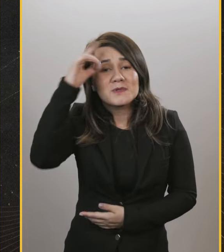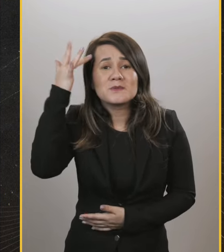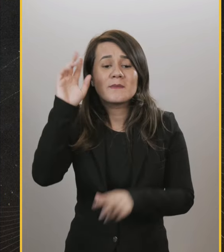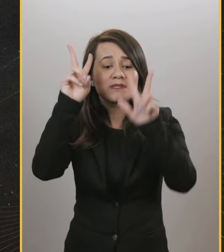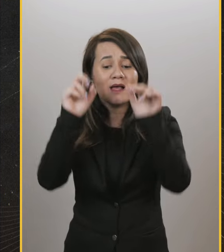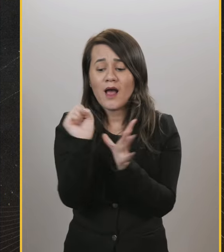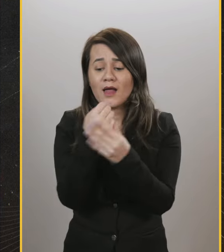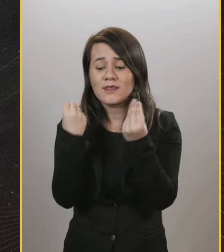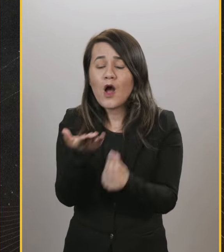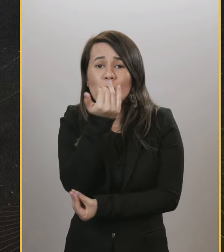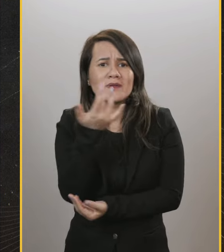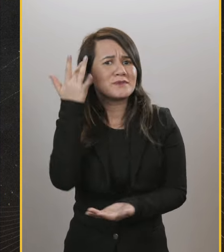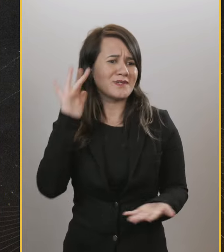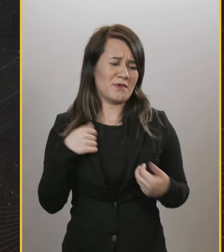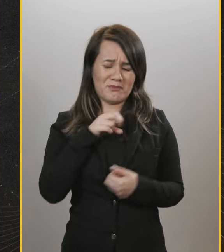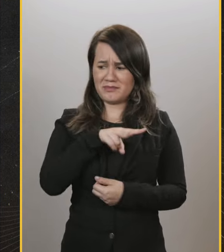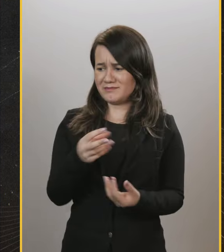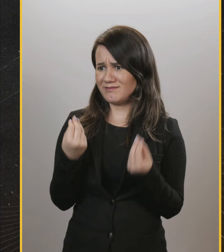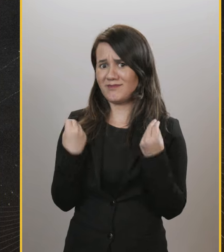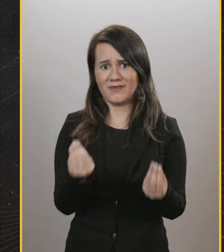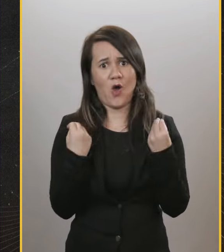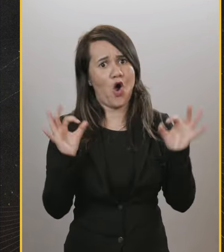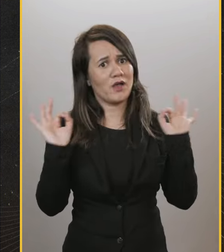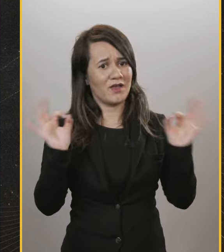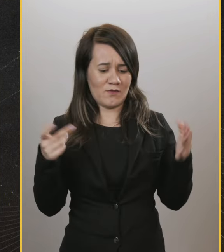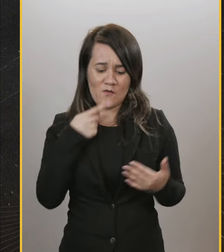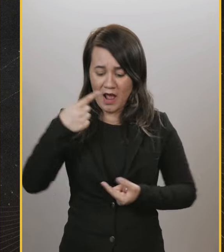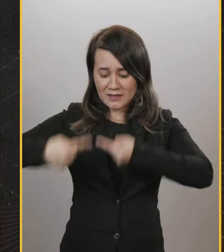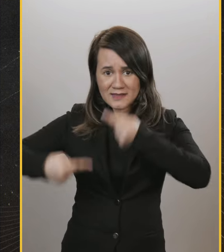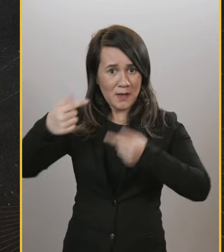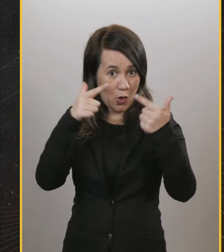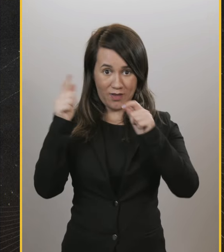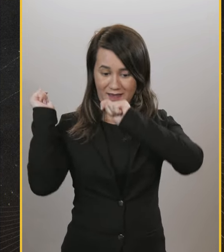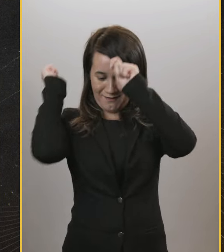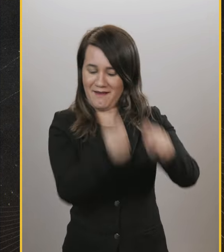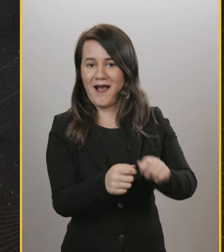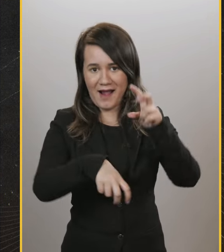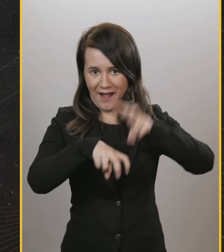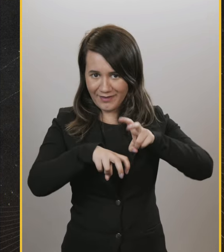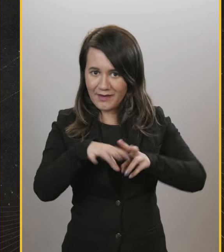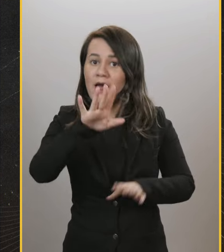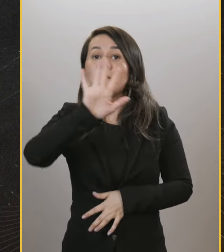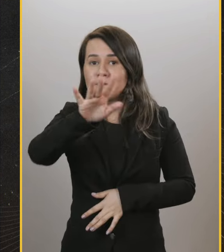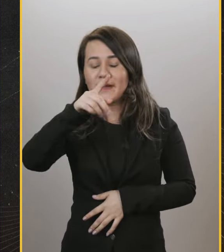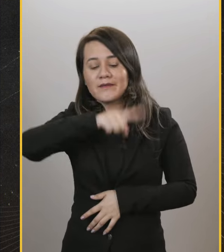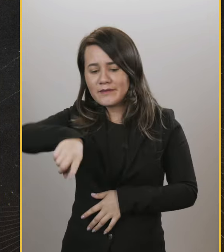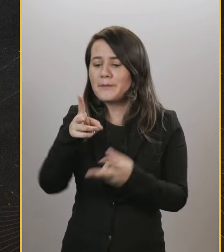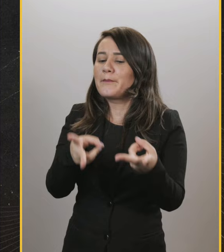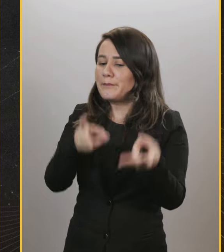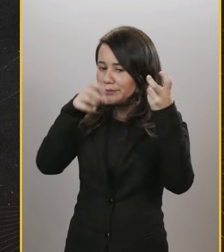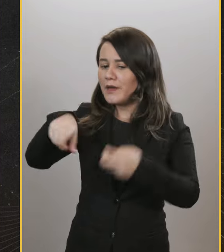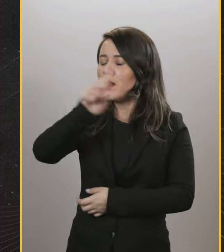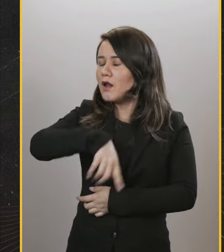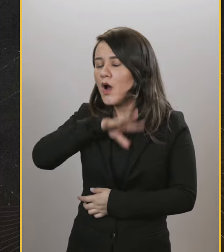insegurança alimentar. Tipo, foi um show de horrores. Mas aí eu pensei, caramba, nesse debate que não teve cadeirada, a galera